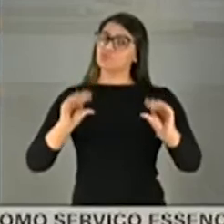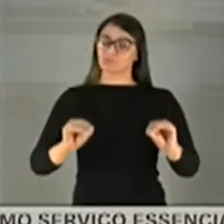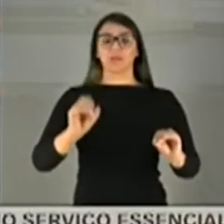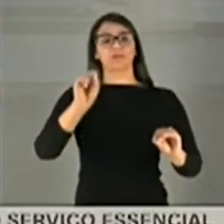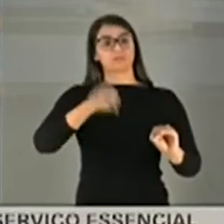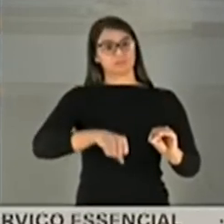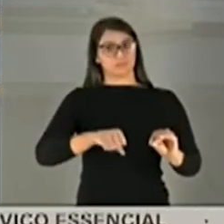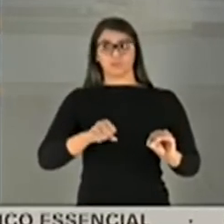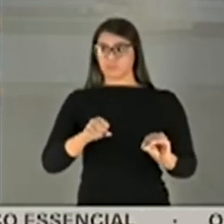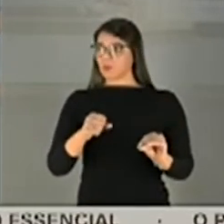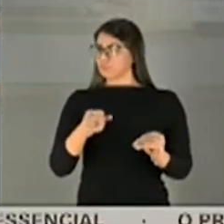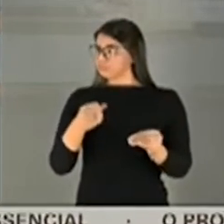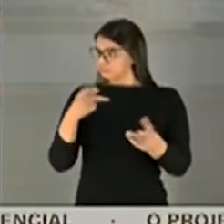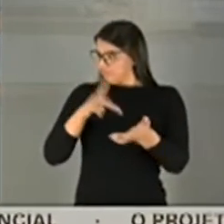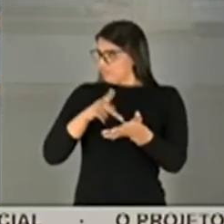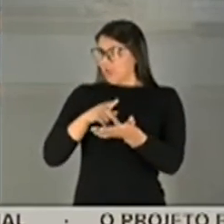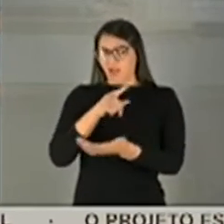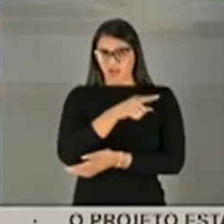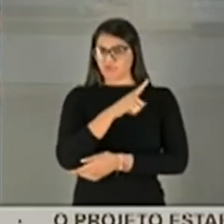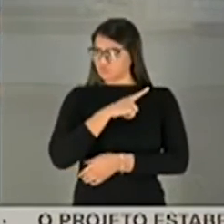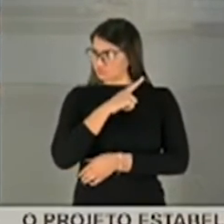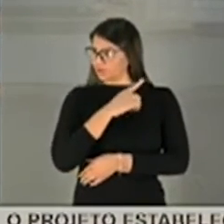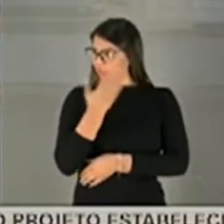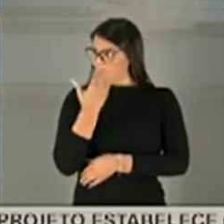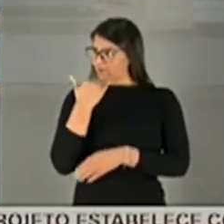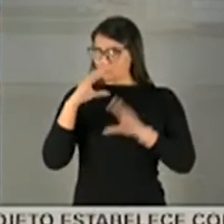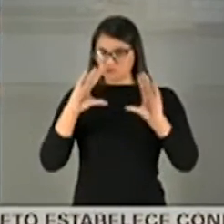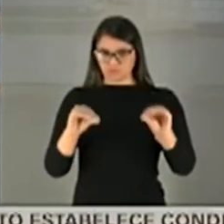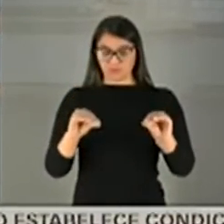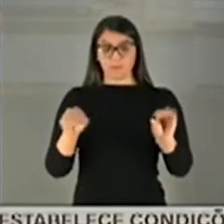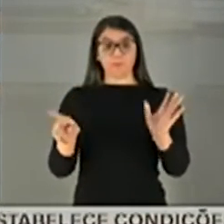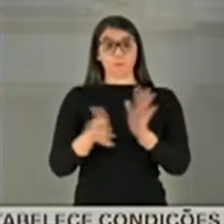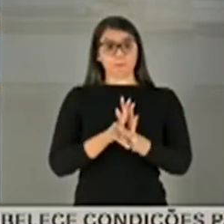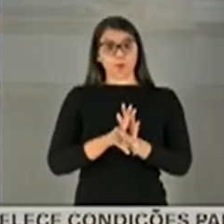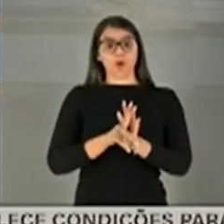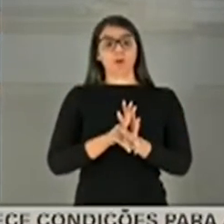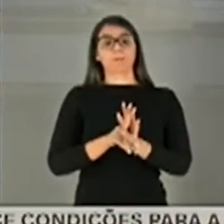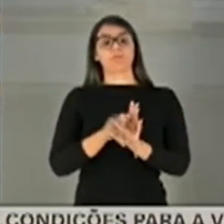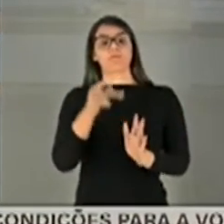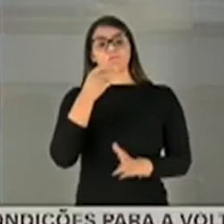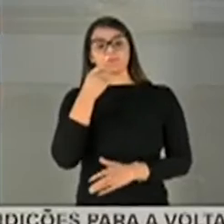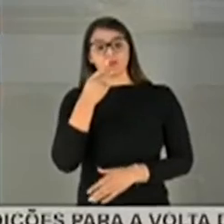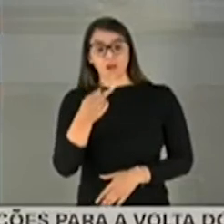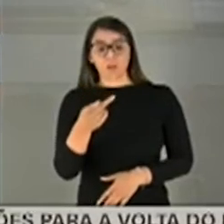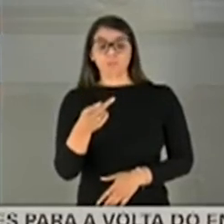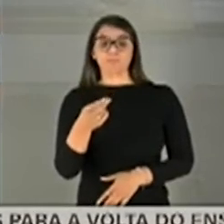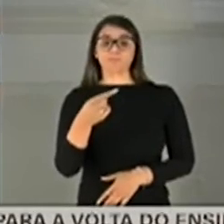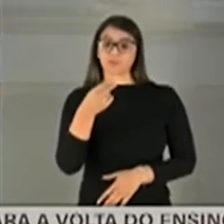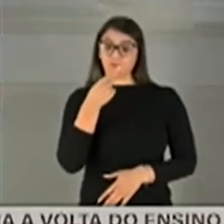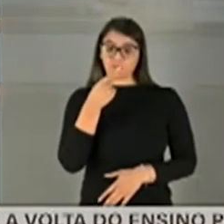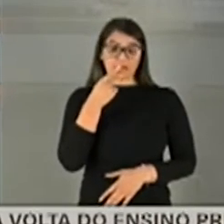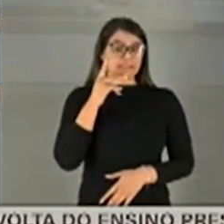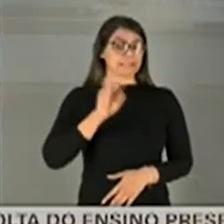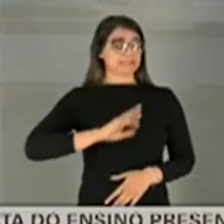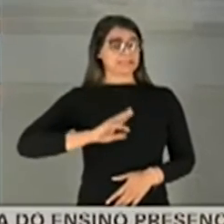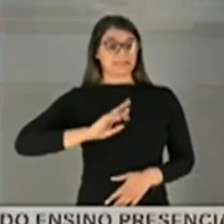então ele não está mentindo, o jantar existiu. Porque o próprio branco tem uma nota dele dizendo, ele só desmente